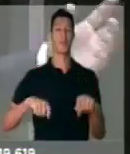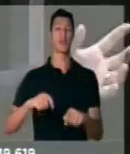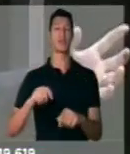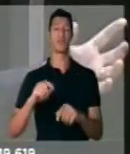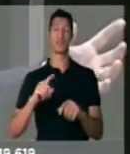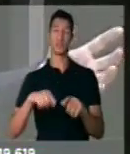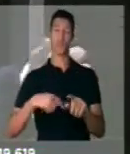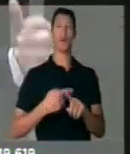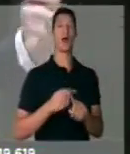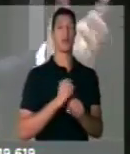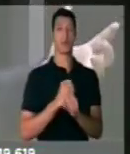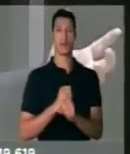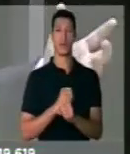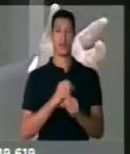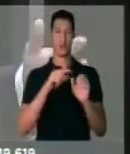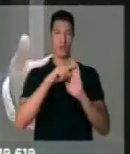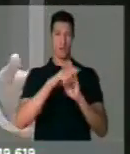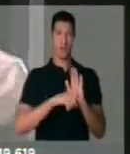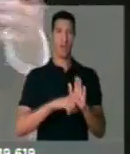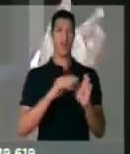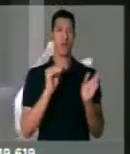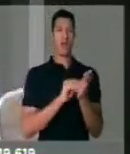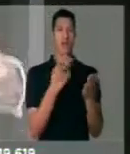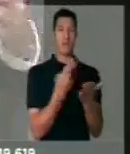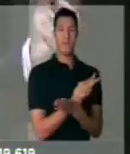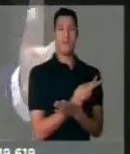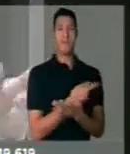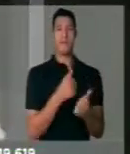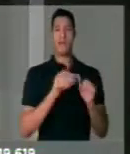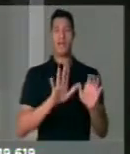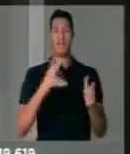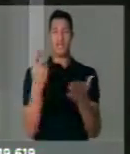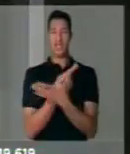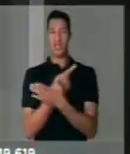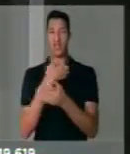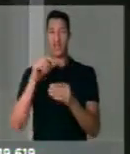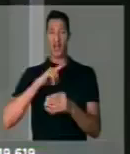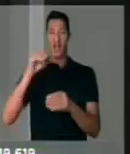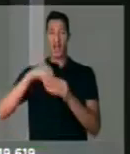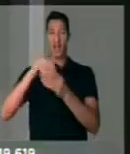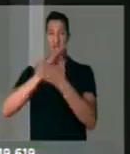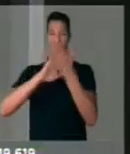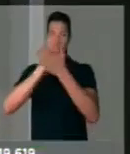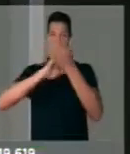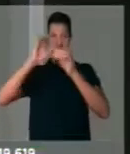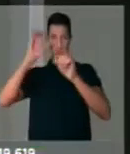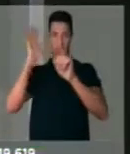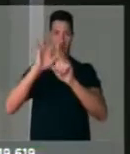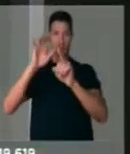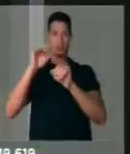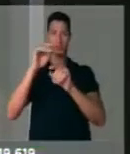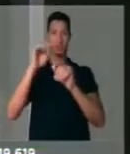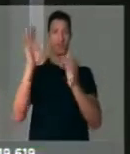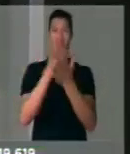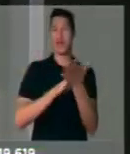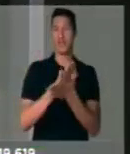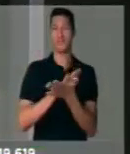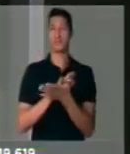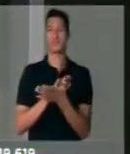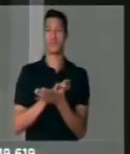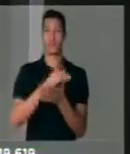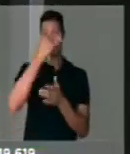nesse mais de ano que essa investigação aconteceu, está acontecendo, nenhum dos ataques, nenhuma onda de ataque